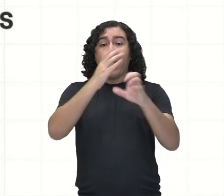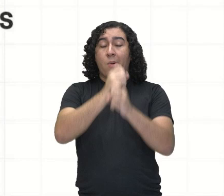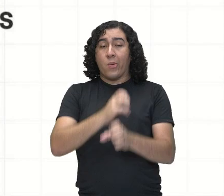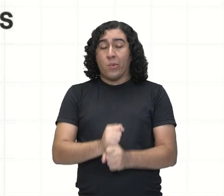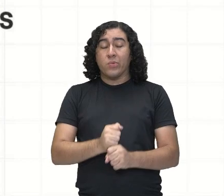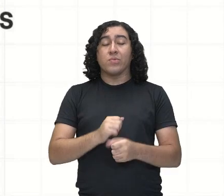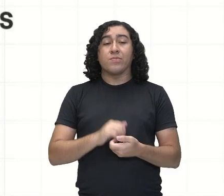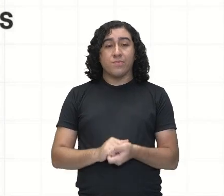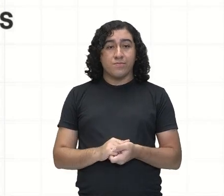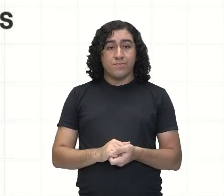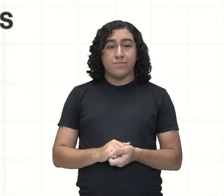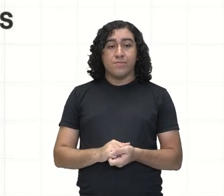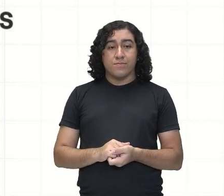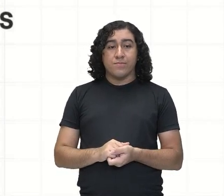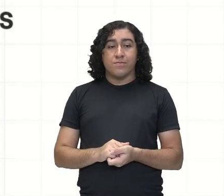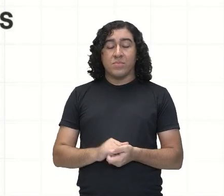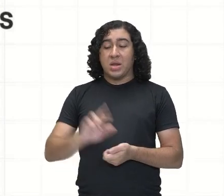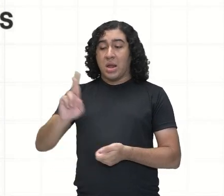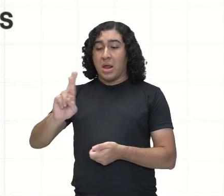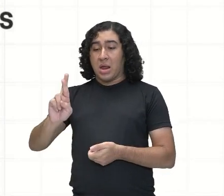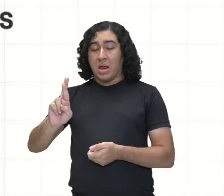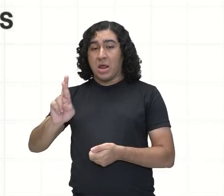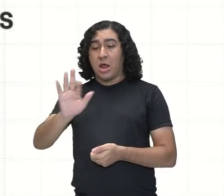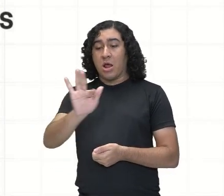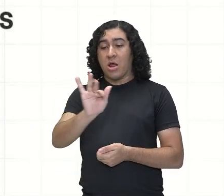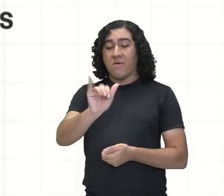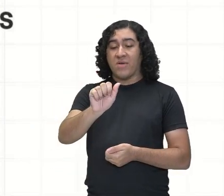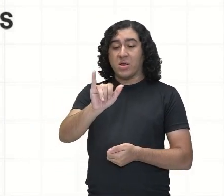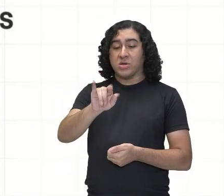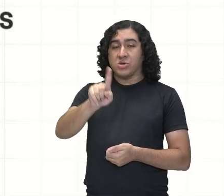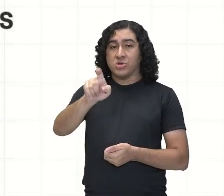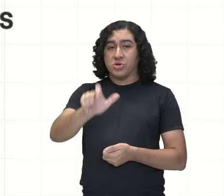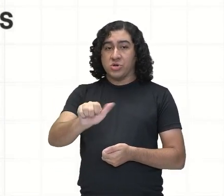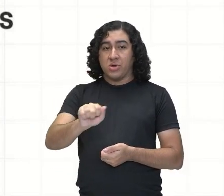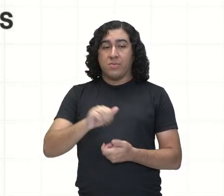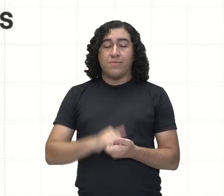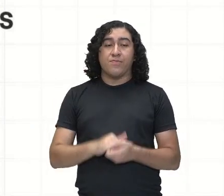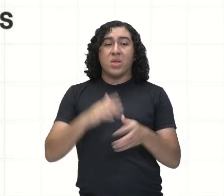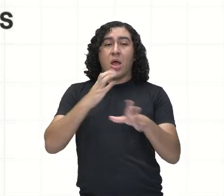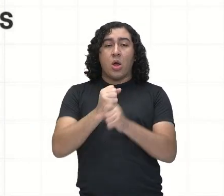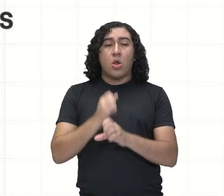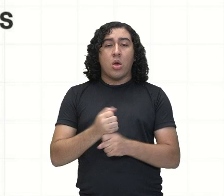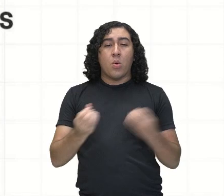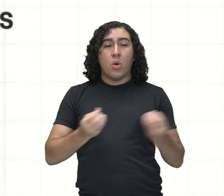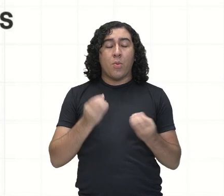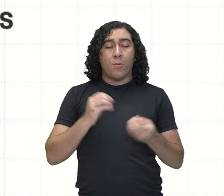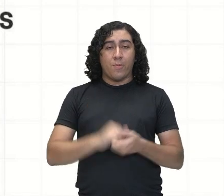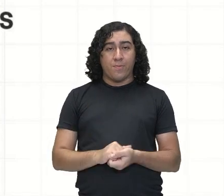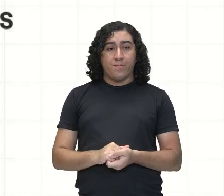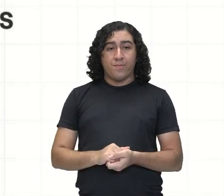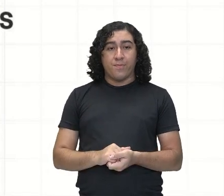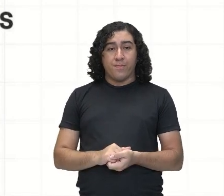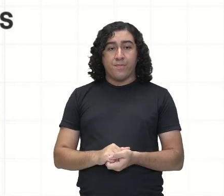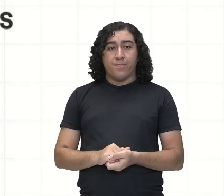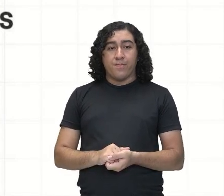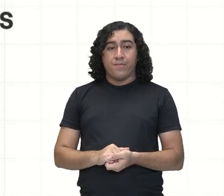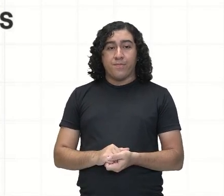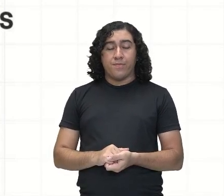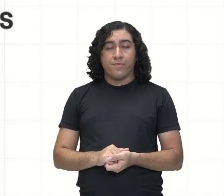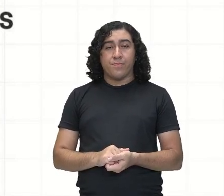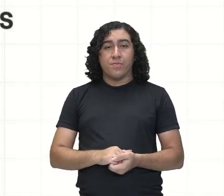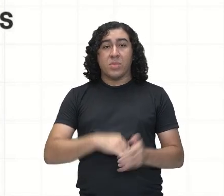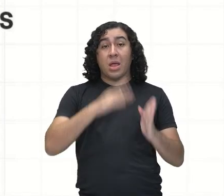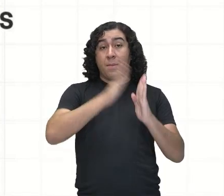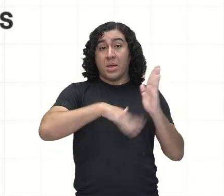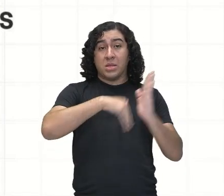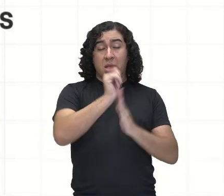o raio com a faixa, né? Ó. Calcular o raio da faixa ser pintada. Como a faixa é pintada tanto para